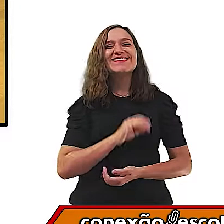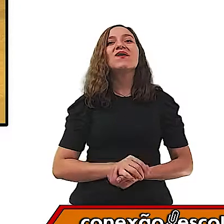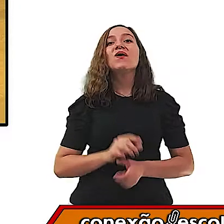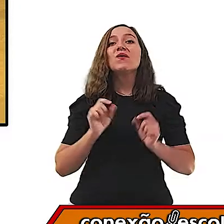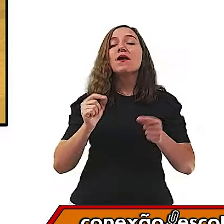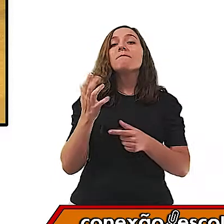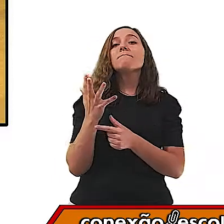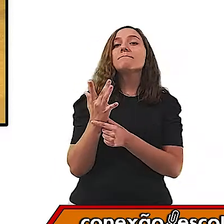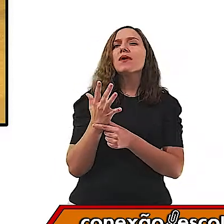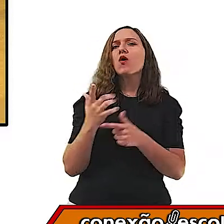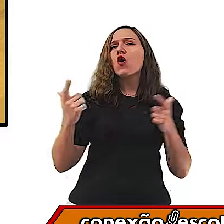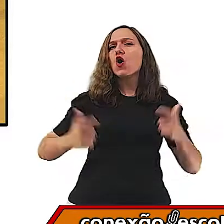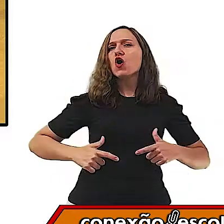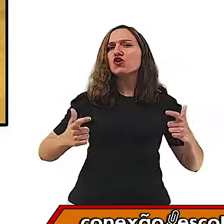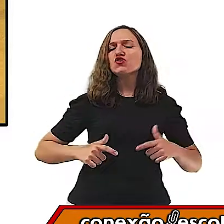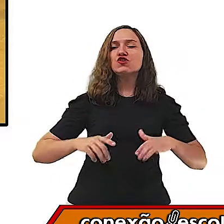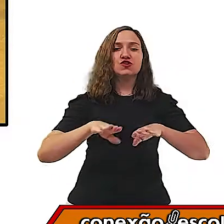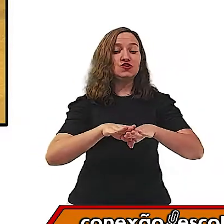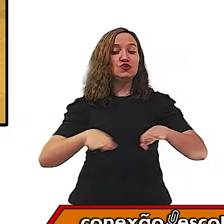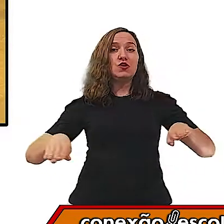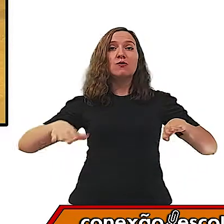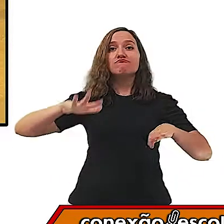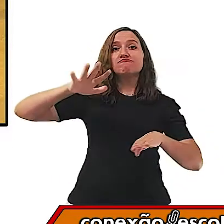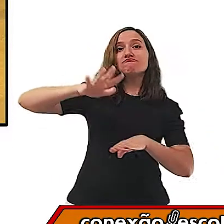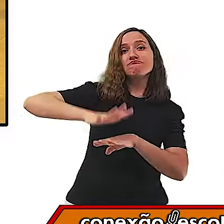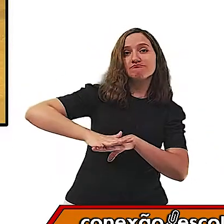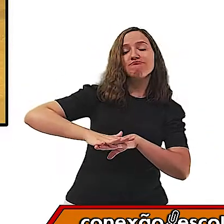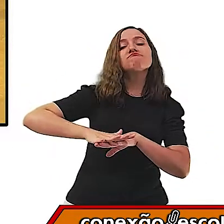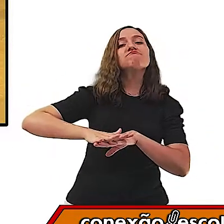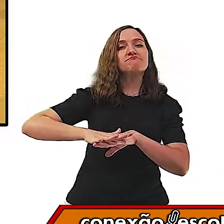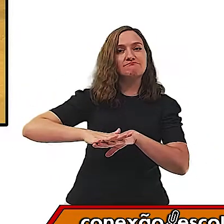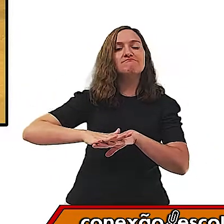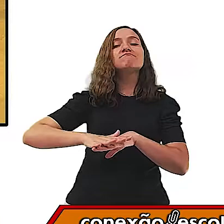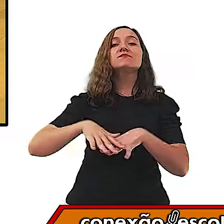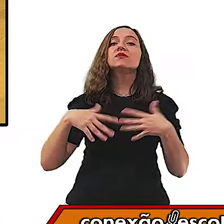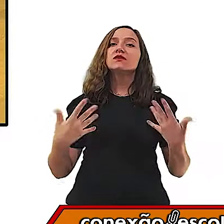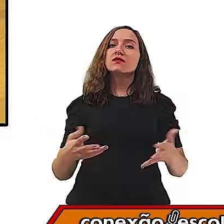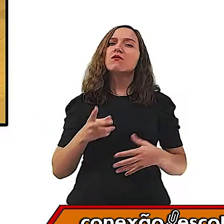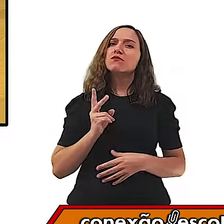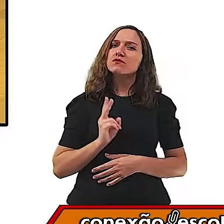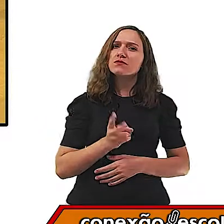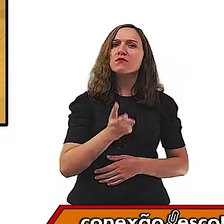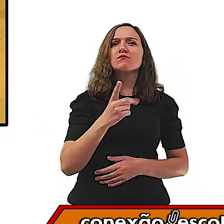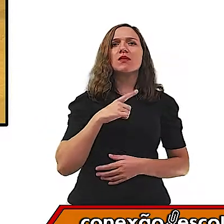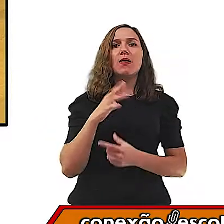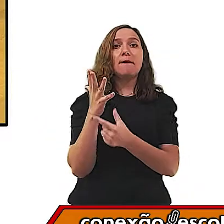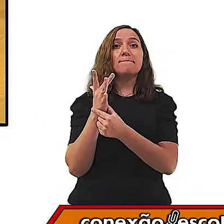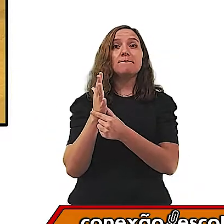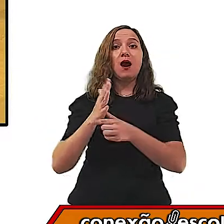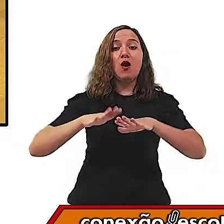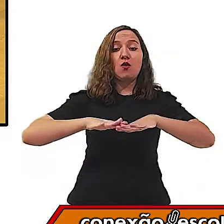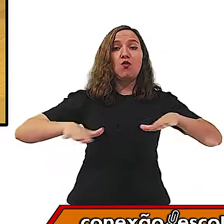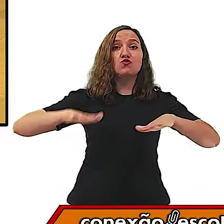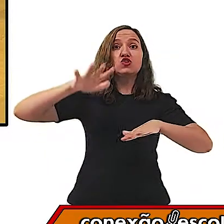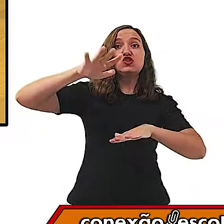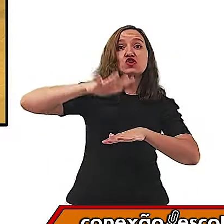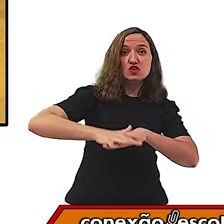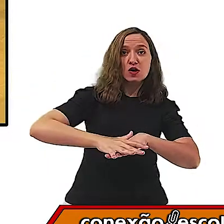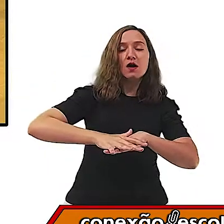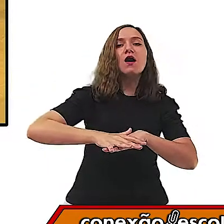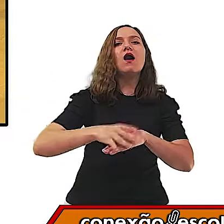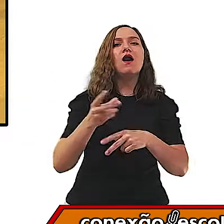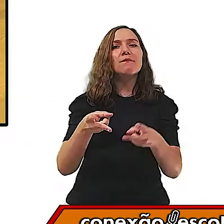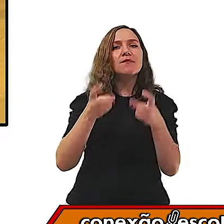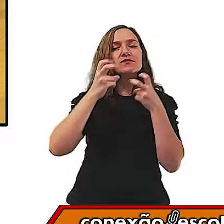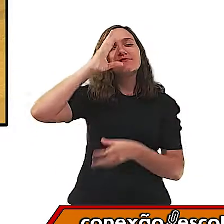as mãos onde? No chão. Uma delas, né? Então, quando a gente coloca a mão no chão, nós